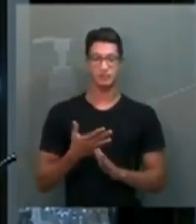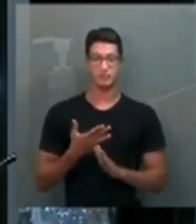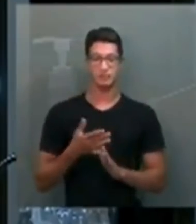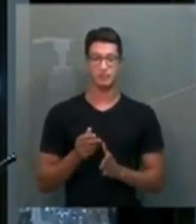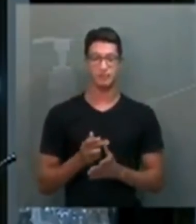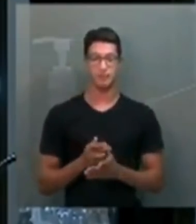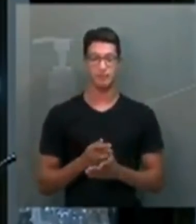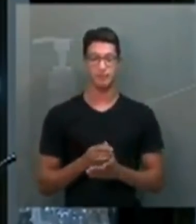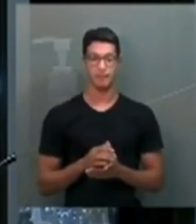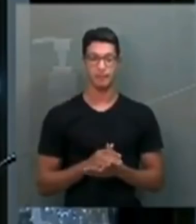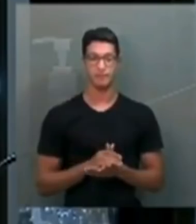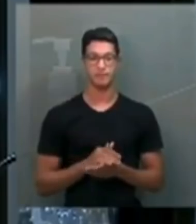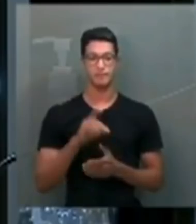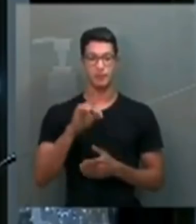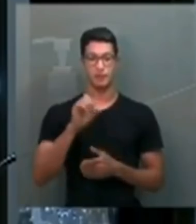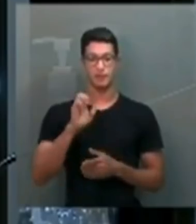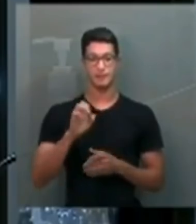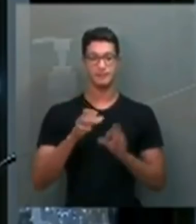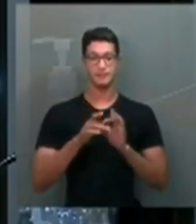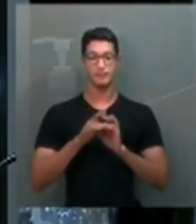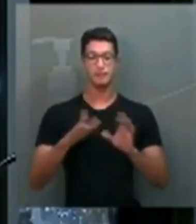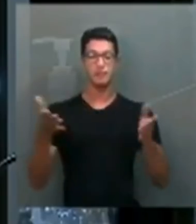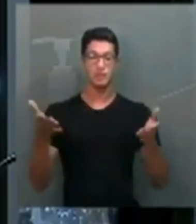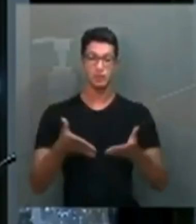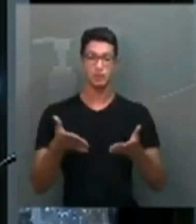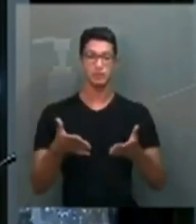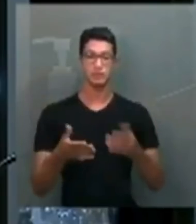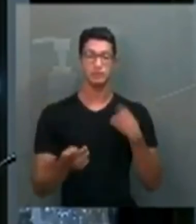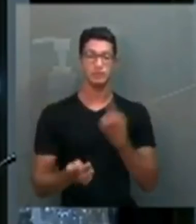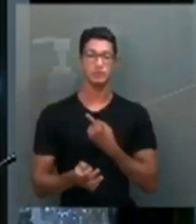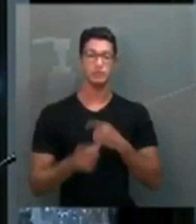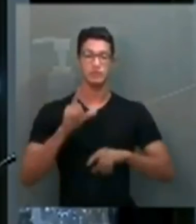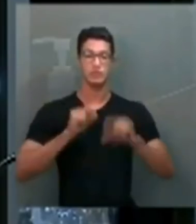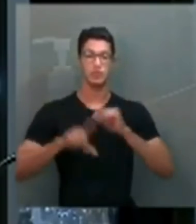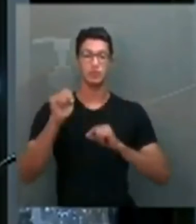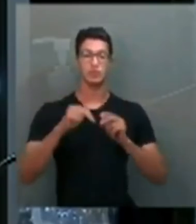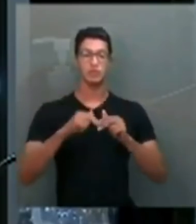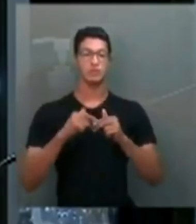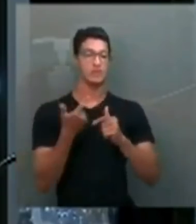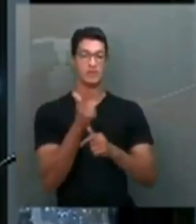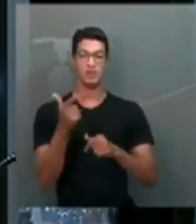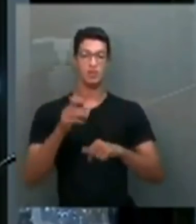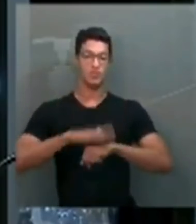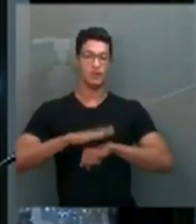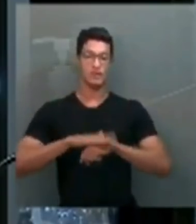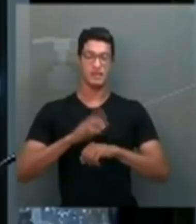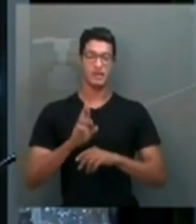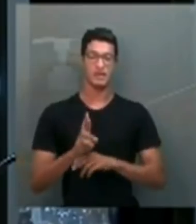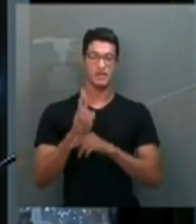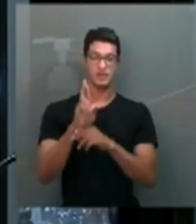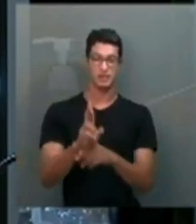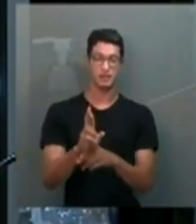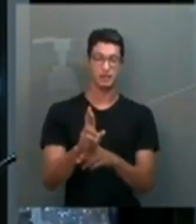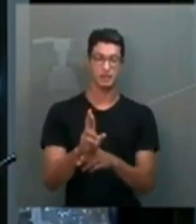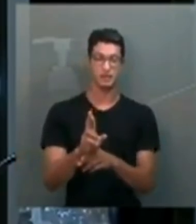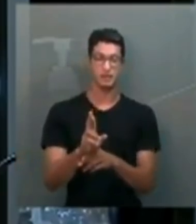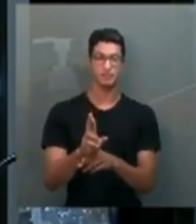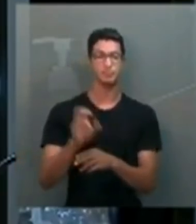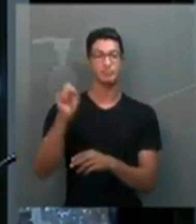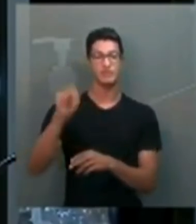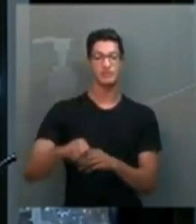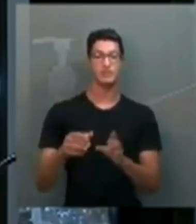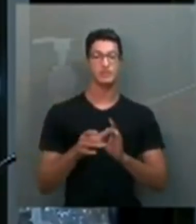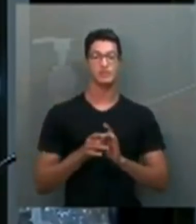Quanto às doses disponíveis hoje, nós optamos por não fazer reservas e sim